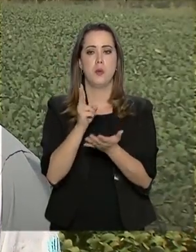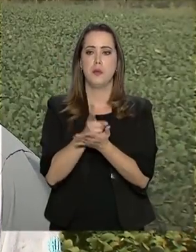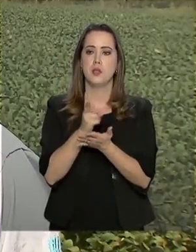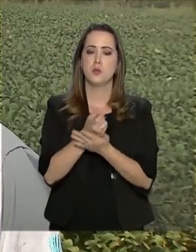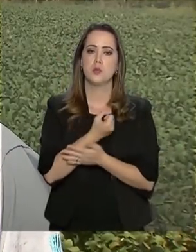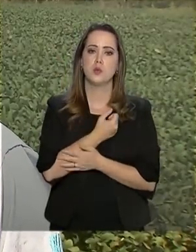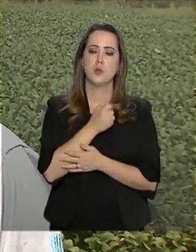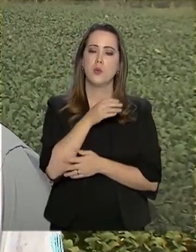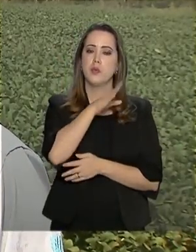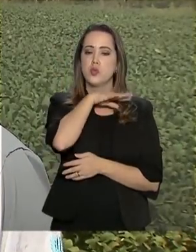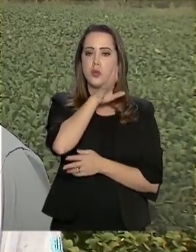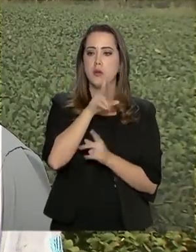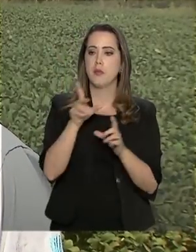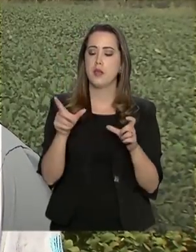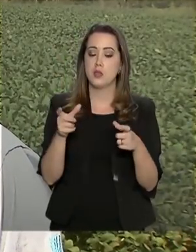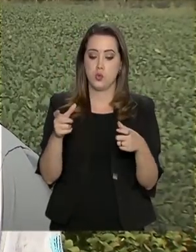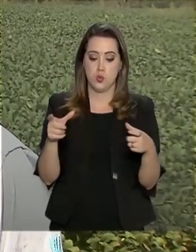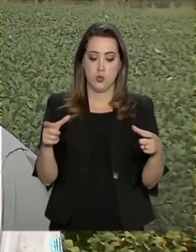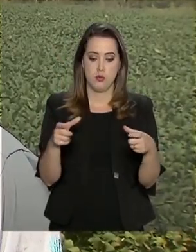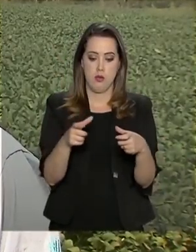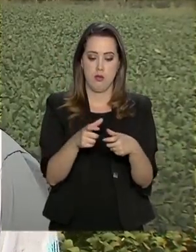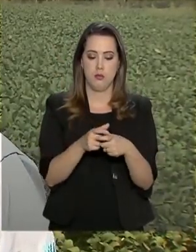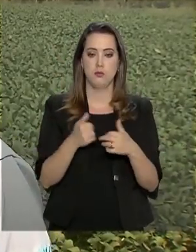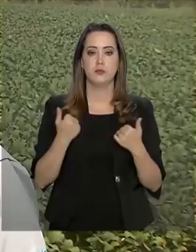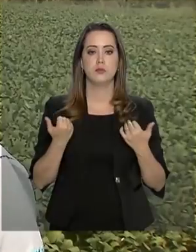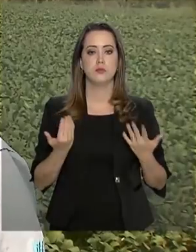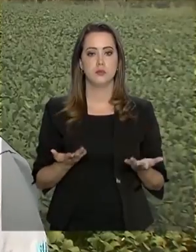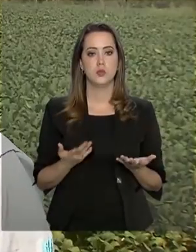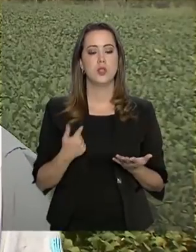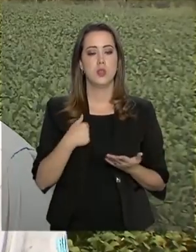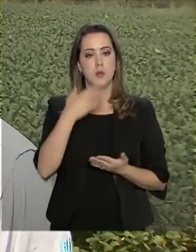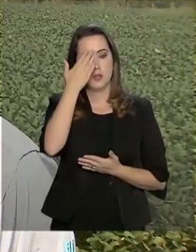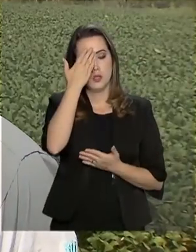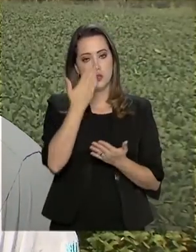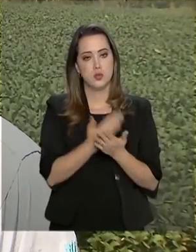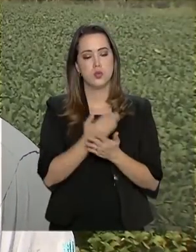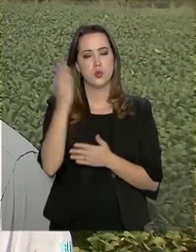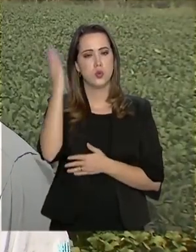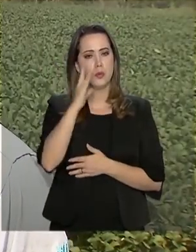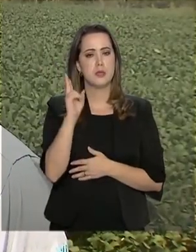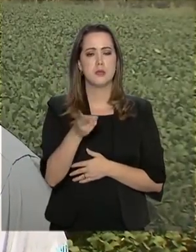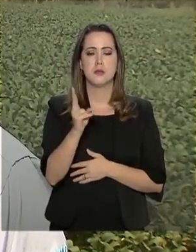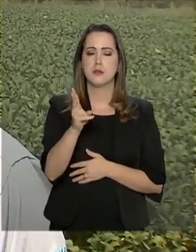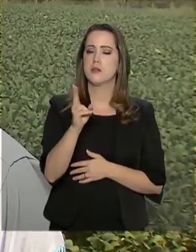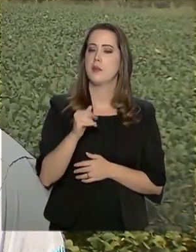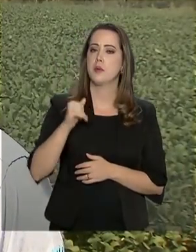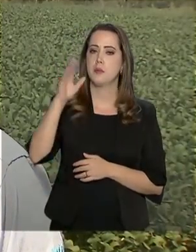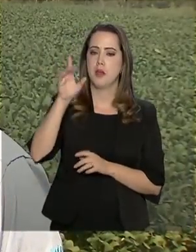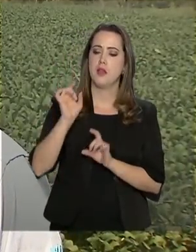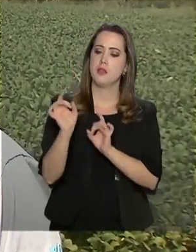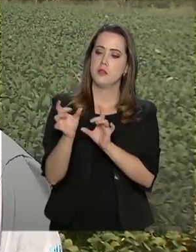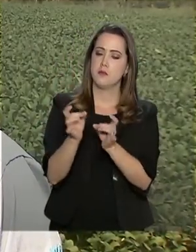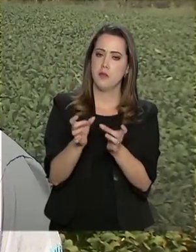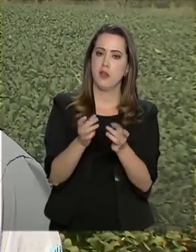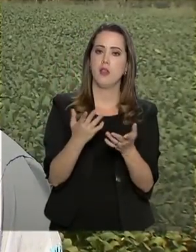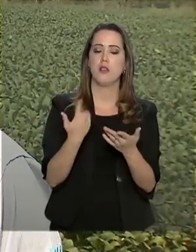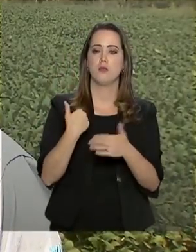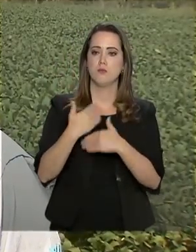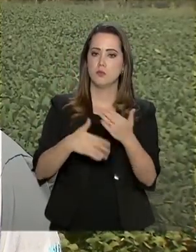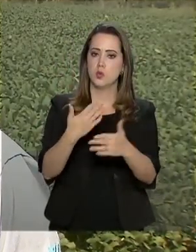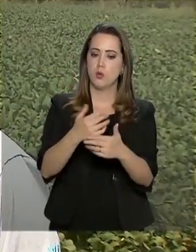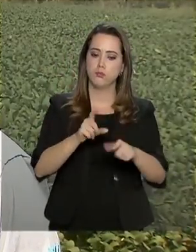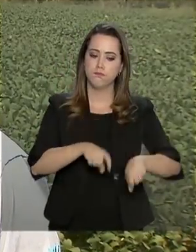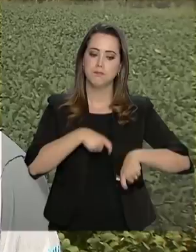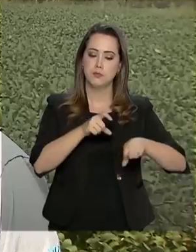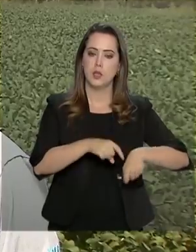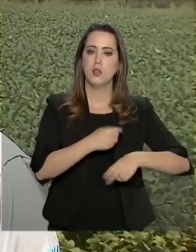número de animais em uma área bem menor. E com isso, eu tenho certeza que o Brasil vai ser cada vez um maior produtor, aumentando a produção de grãos,